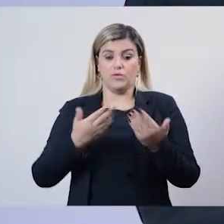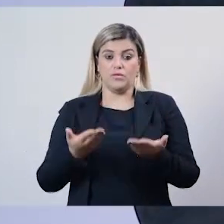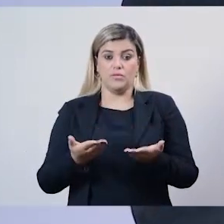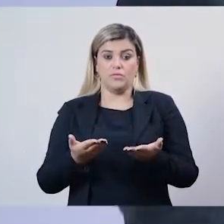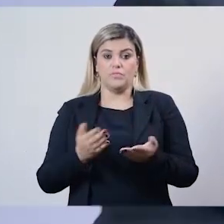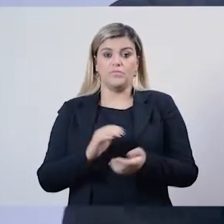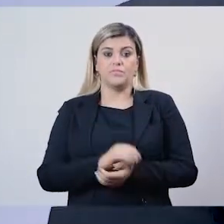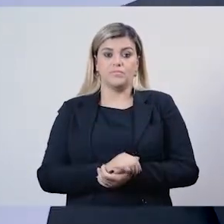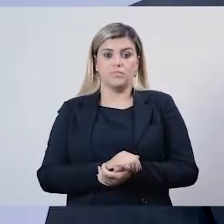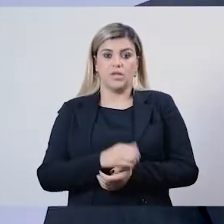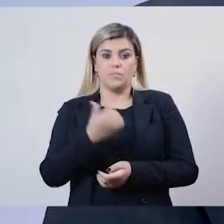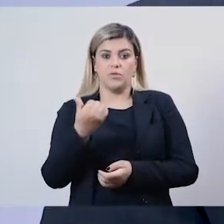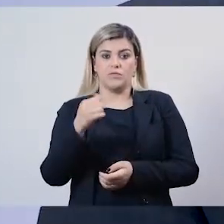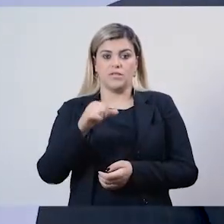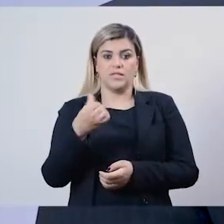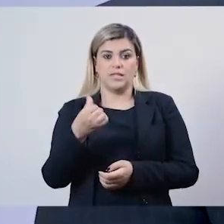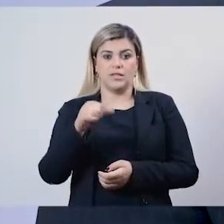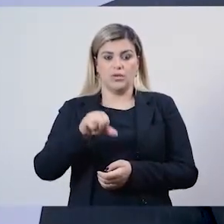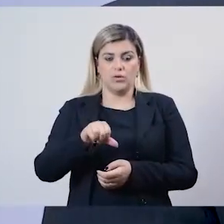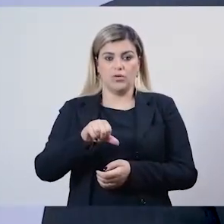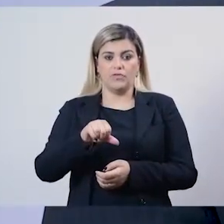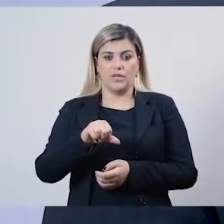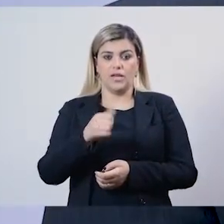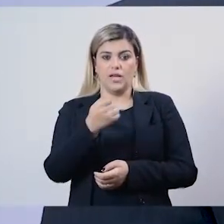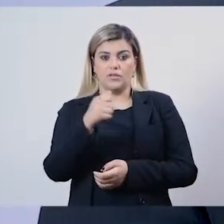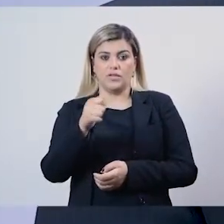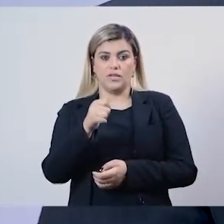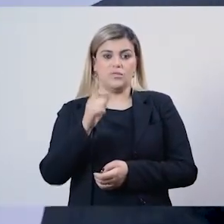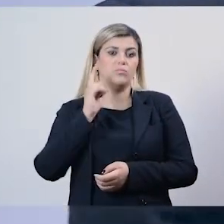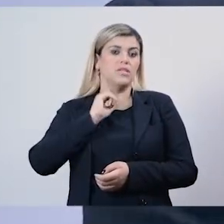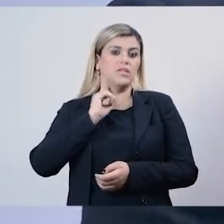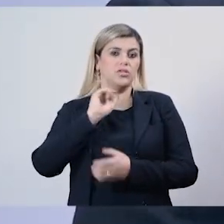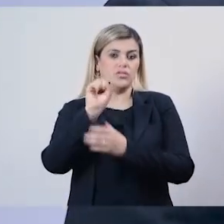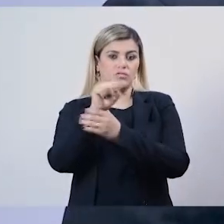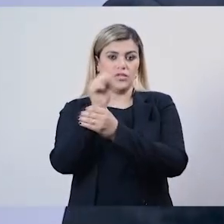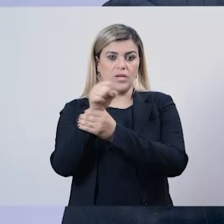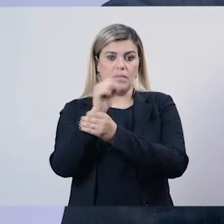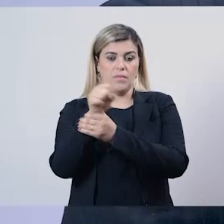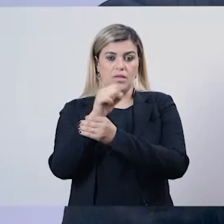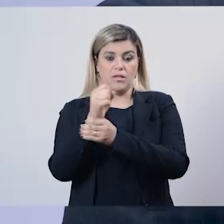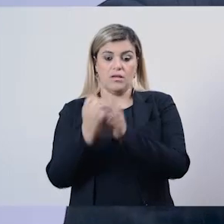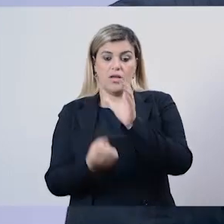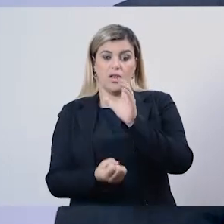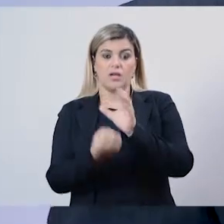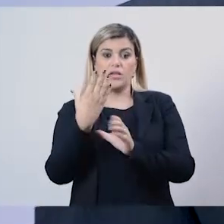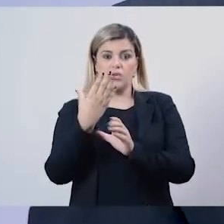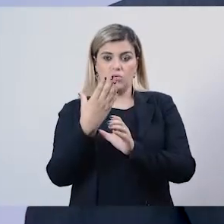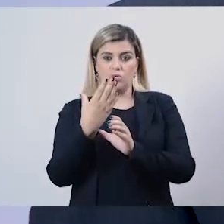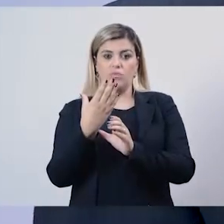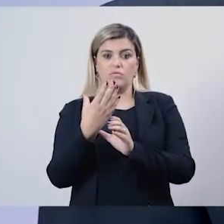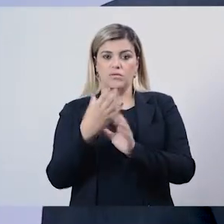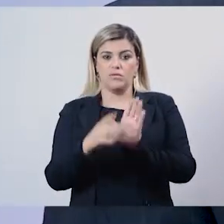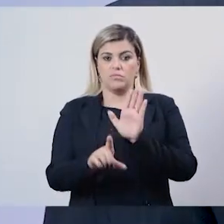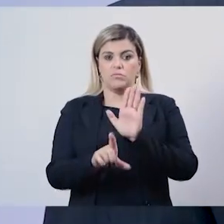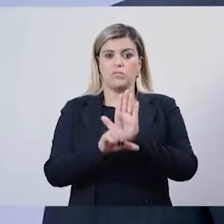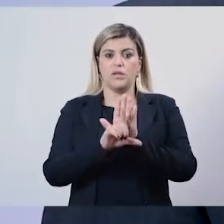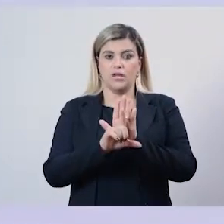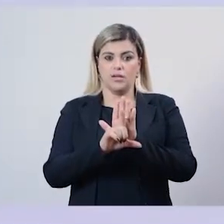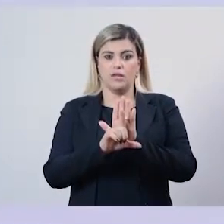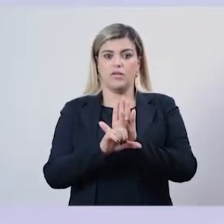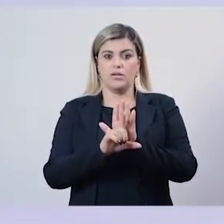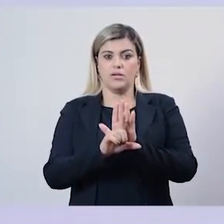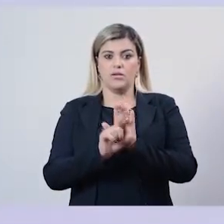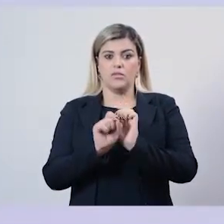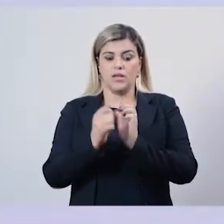em 1969, a Associação Mineira de Fisioterapeutas, ela criou um estatuto e registrou em cartório.